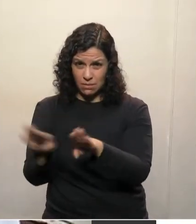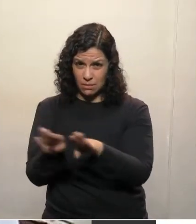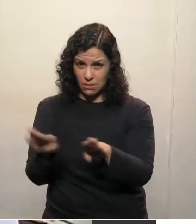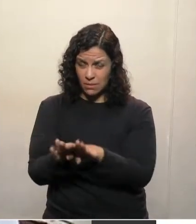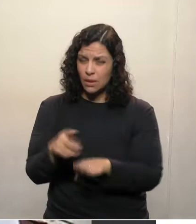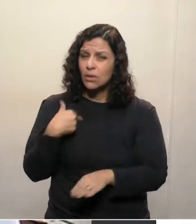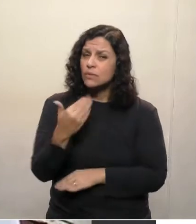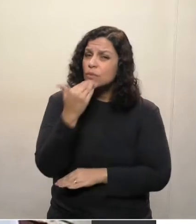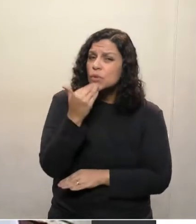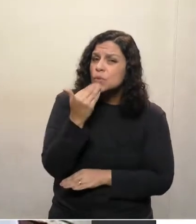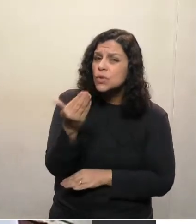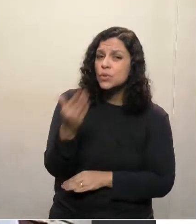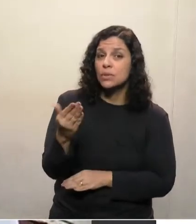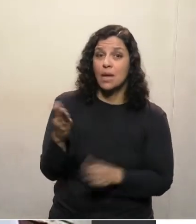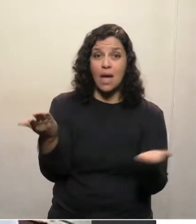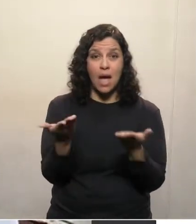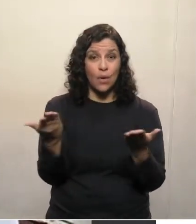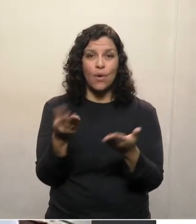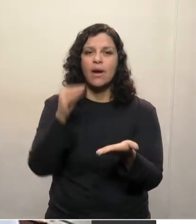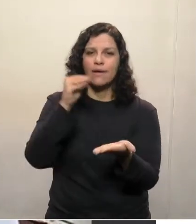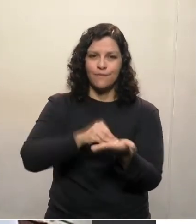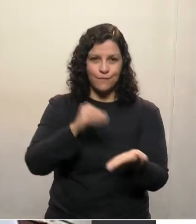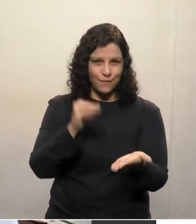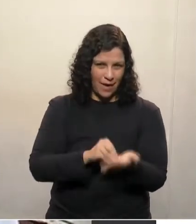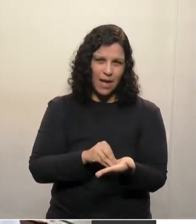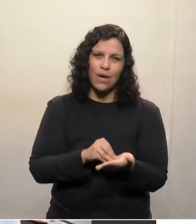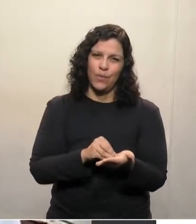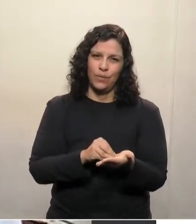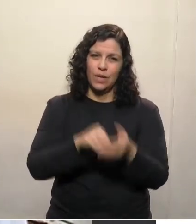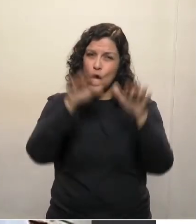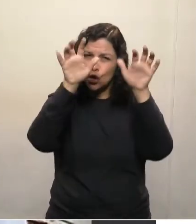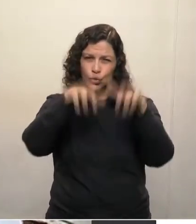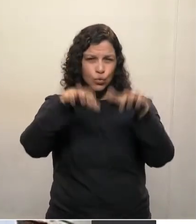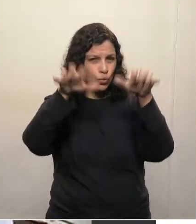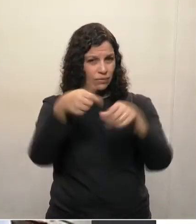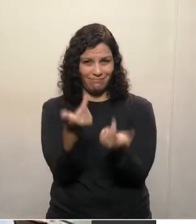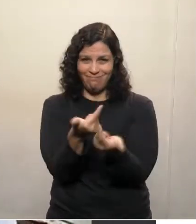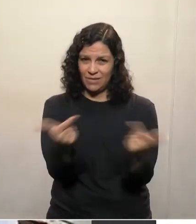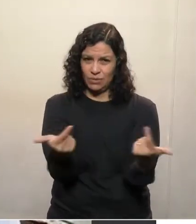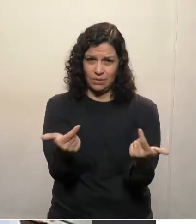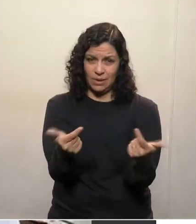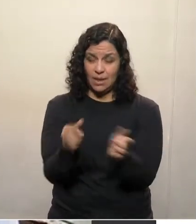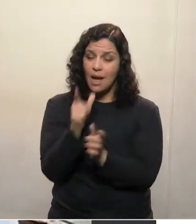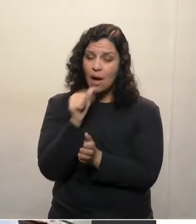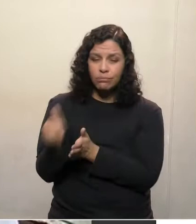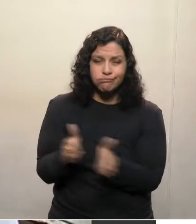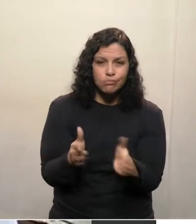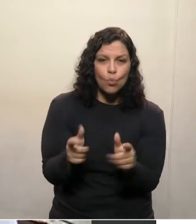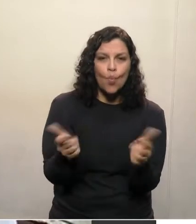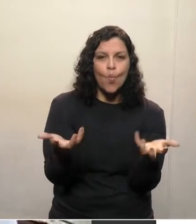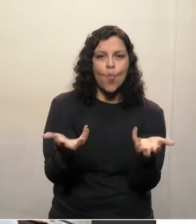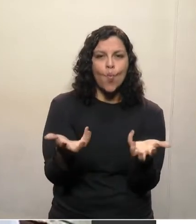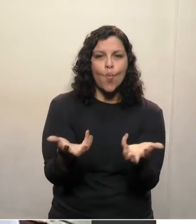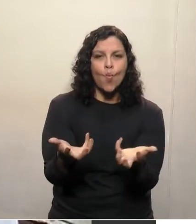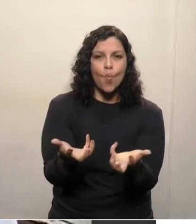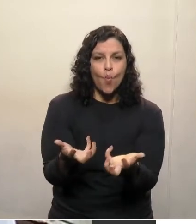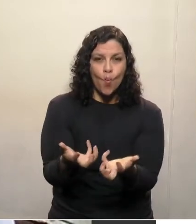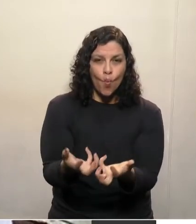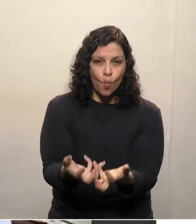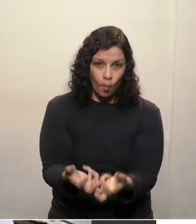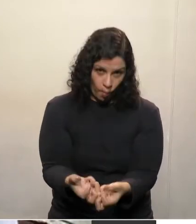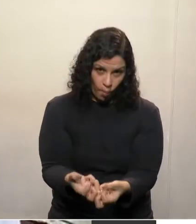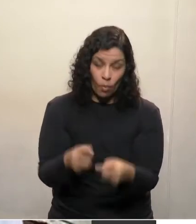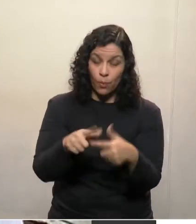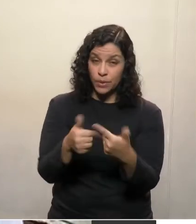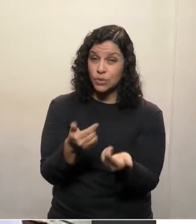a estiagem está maior do que nós imaginávamos. Tem muitas pessoas precisando de água na